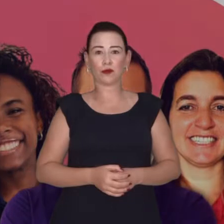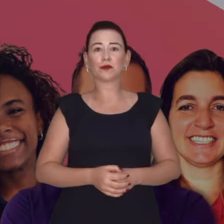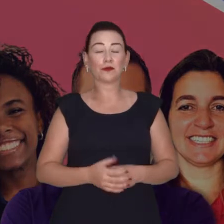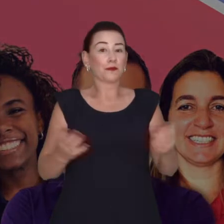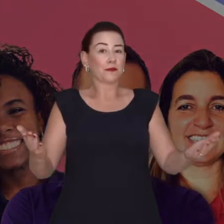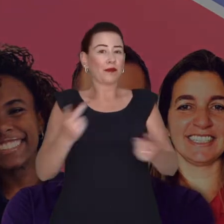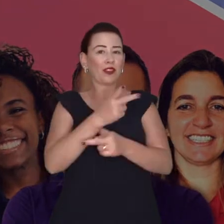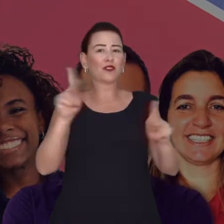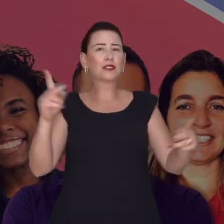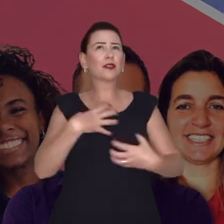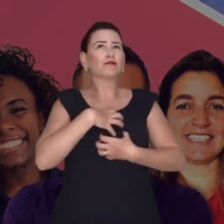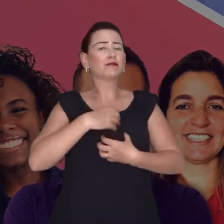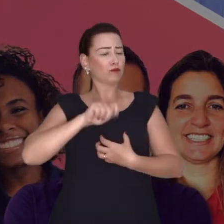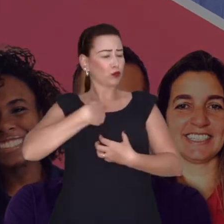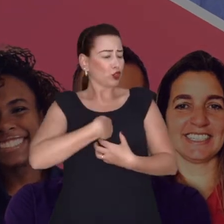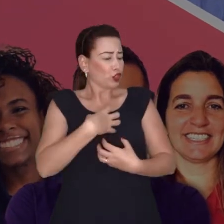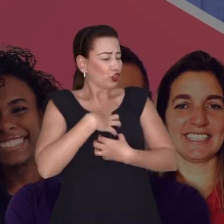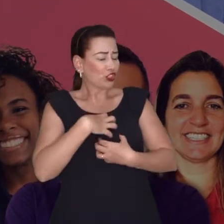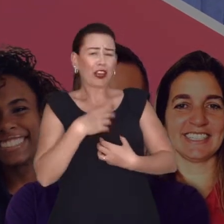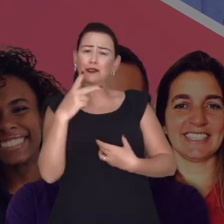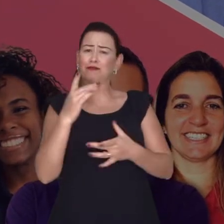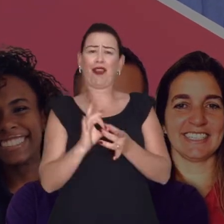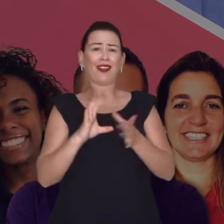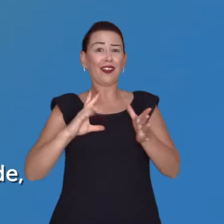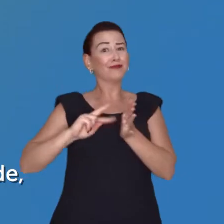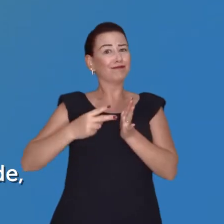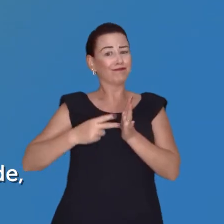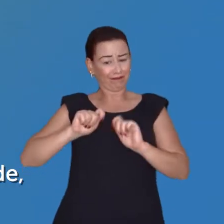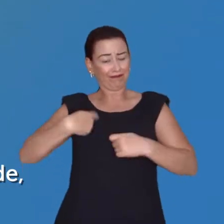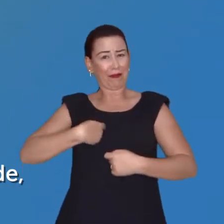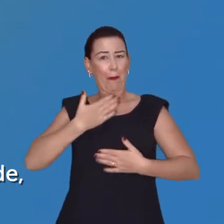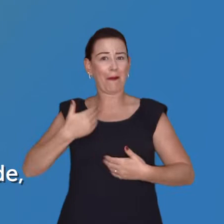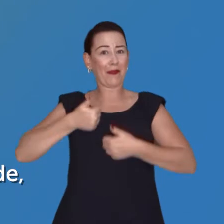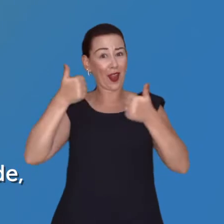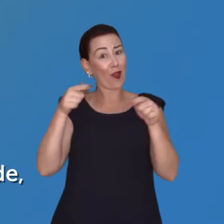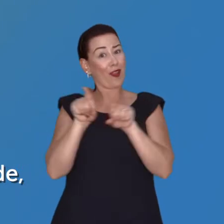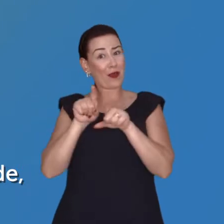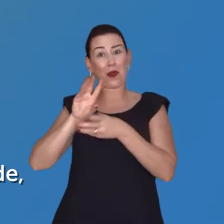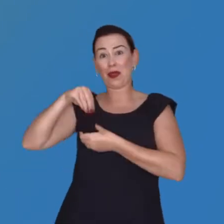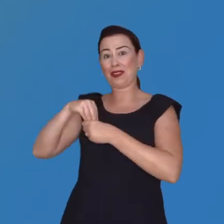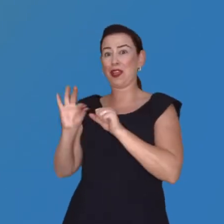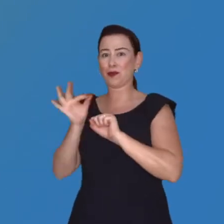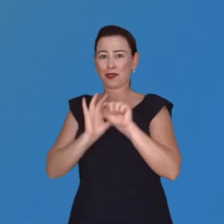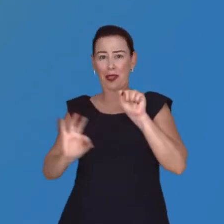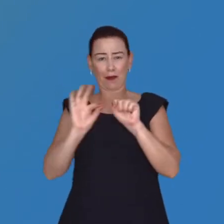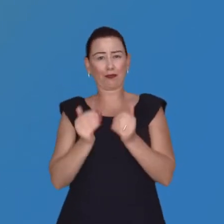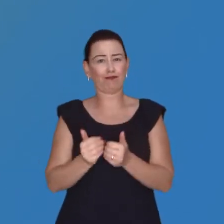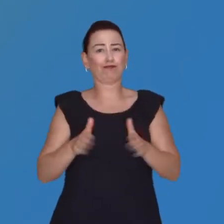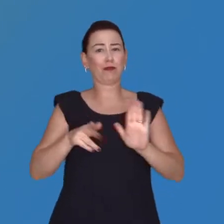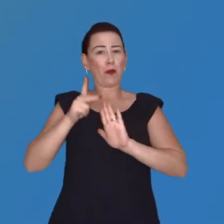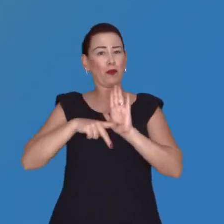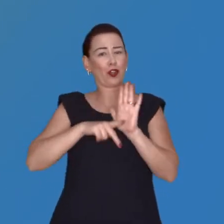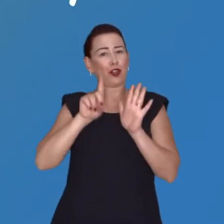Quando você pode ser quem é, mostra o melhor que pode ser. A Samarco lança seu programa de diversidade, equidade e